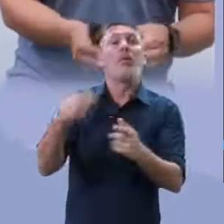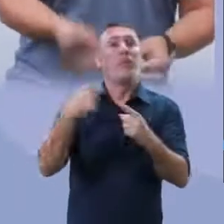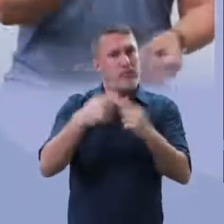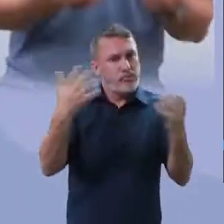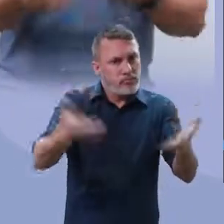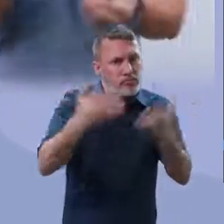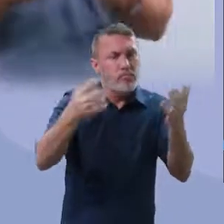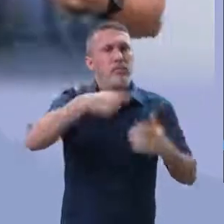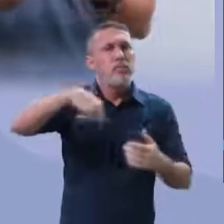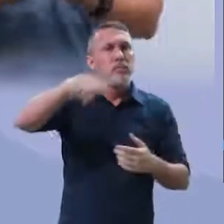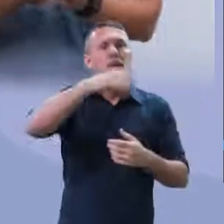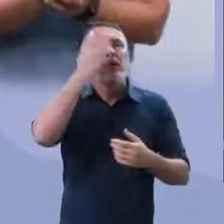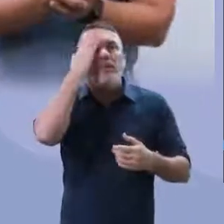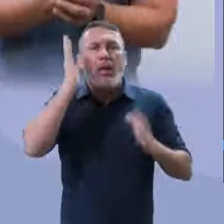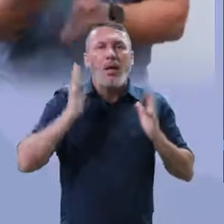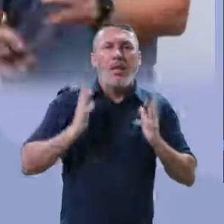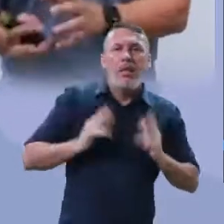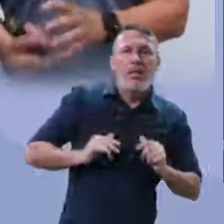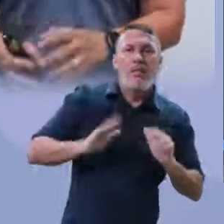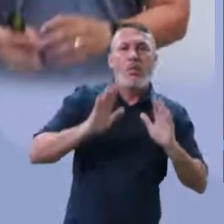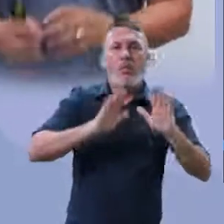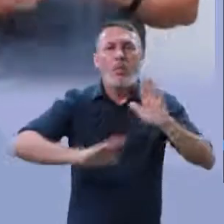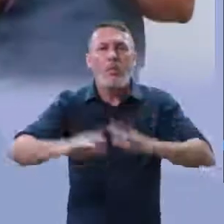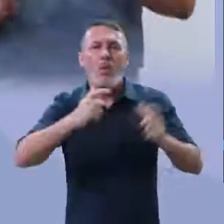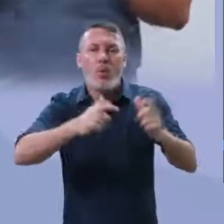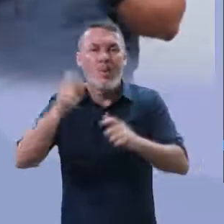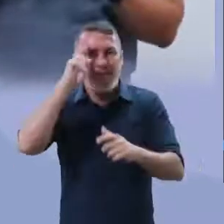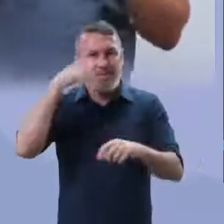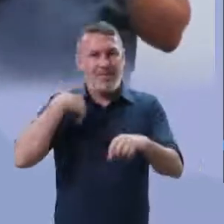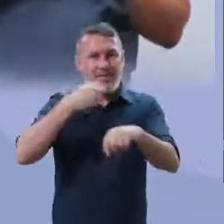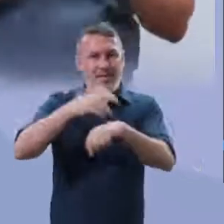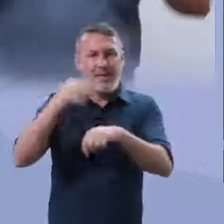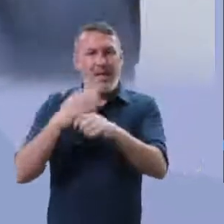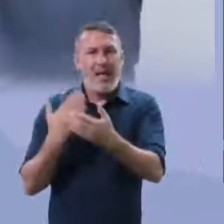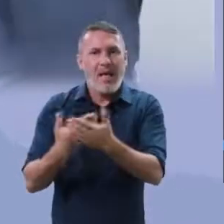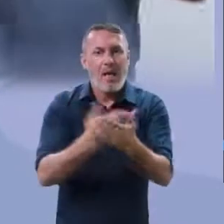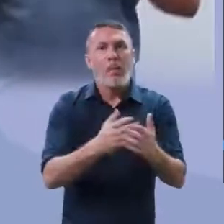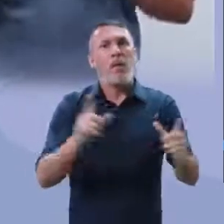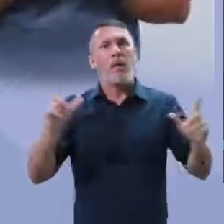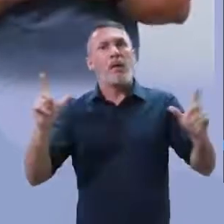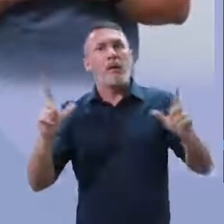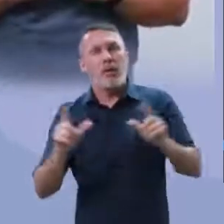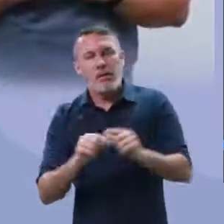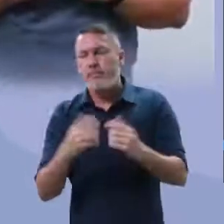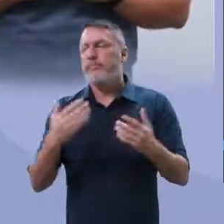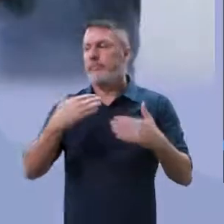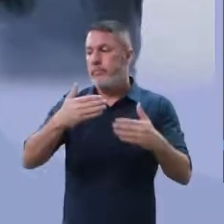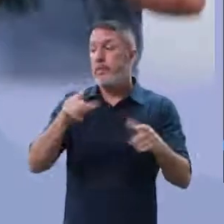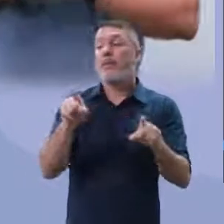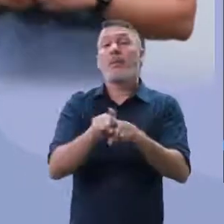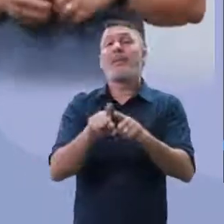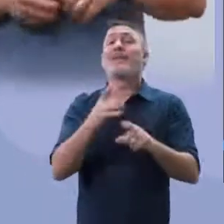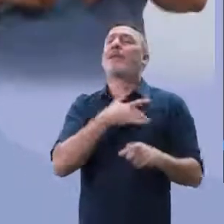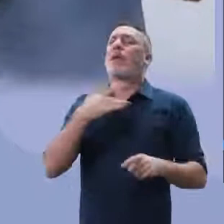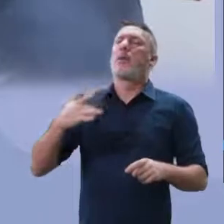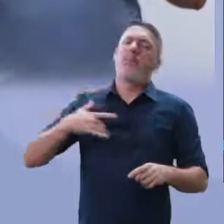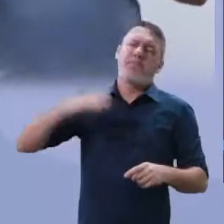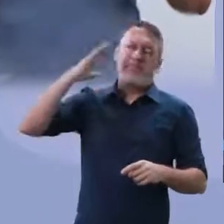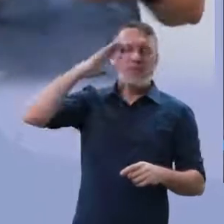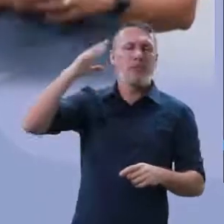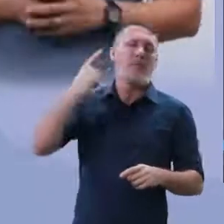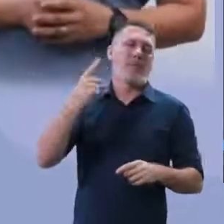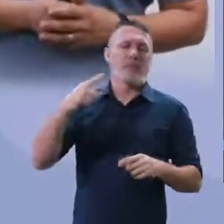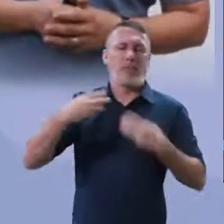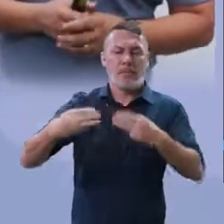Ministério do Meio Ambiente? Porque ele precisa promover esses aspectos. aproveitar, porque eu falei com vocês na nossa aula, a poluição ela reduziu. O Ministério da Saúde,